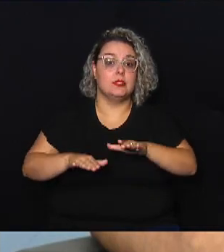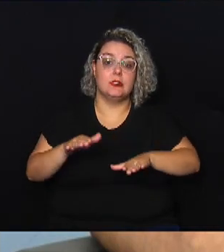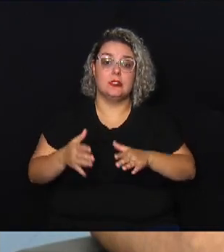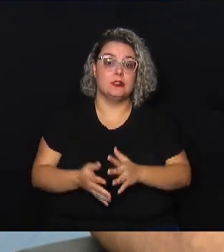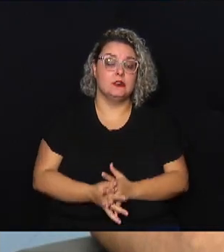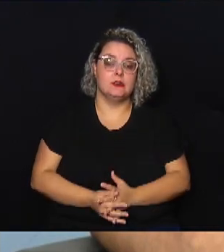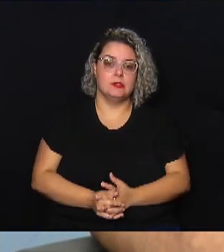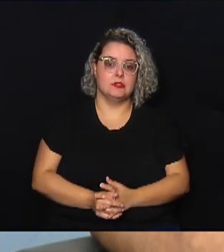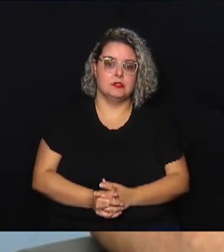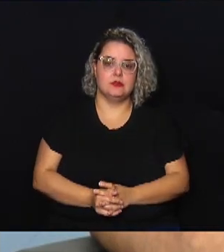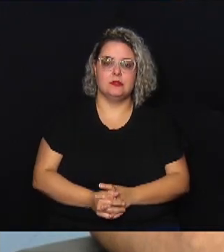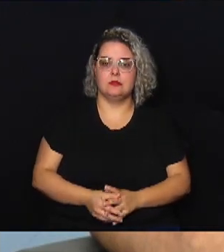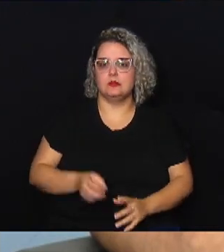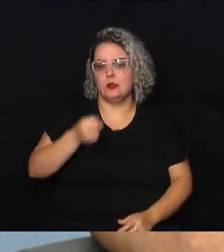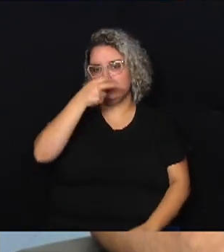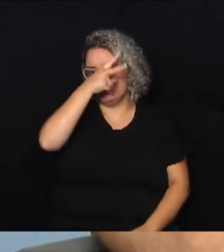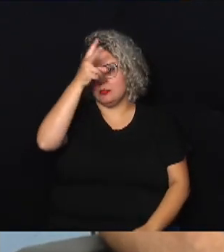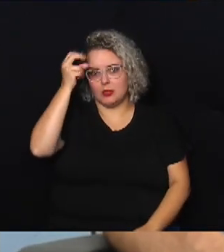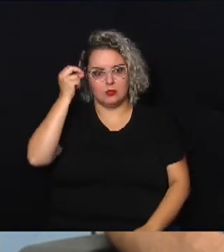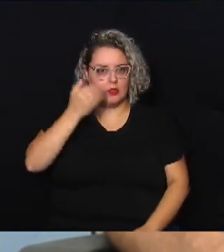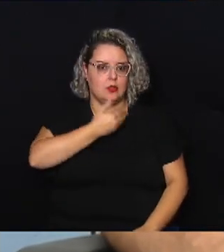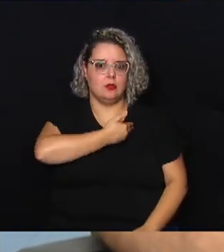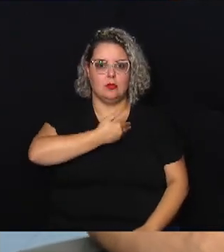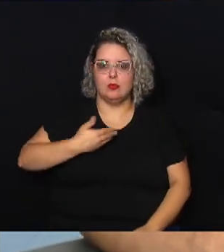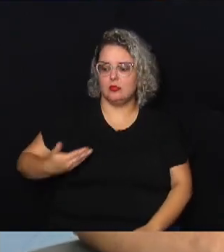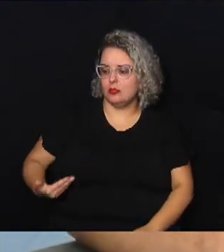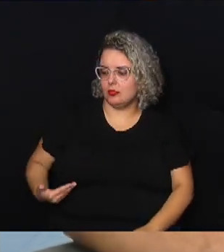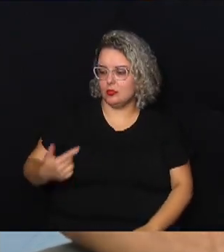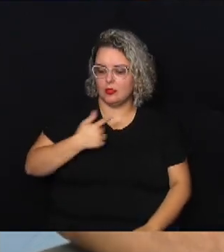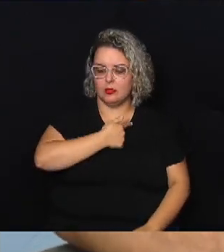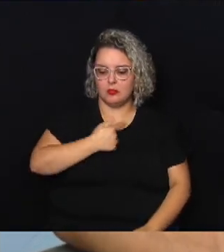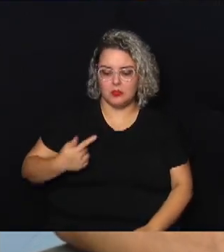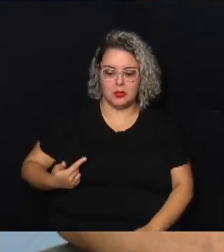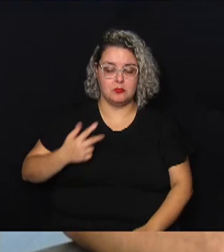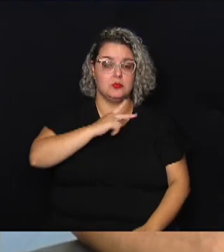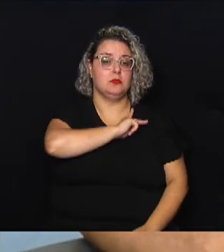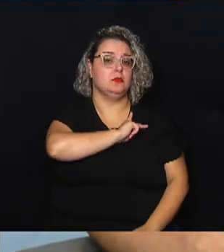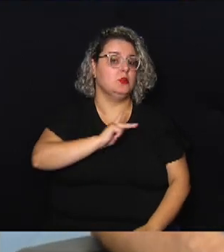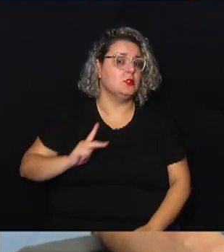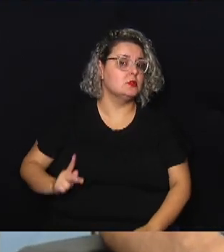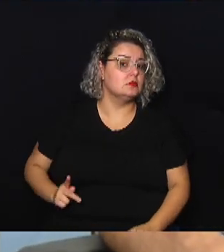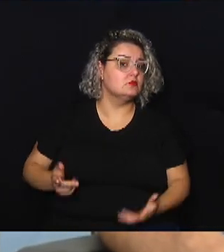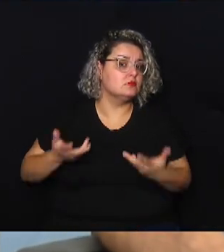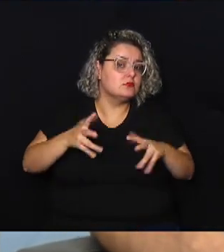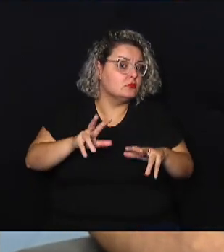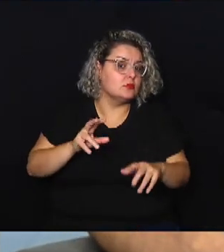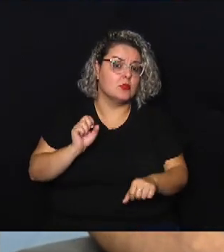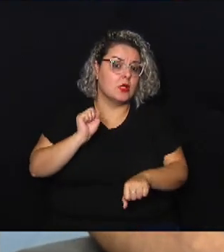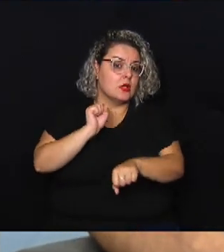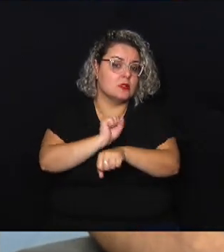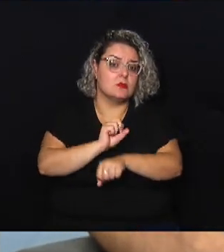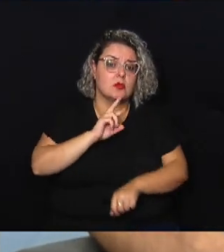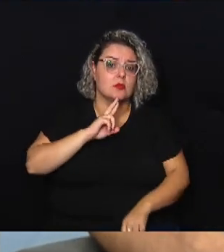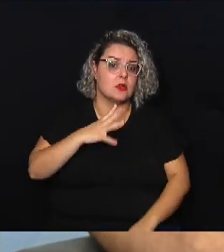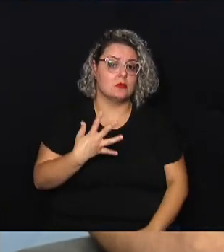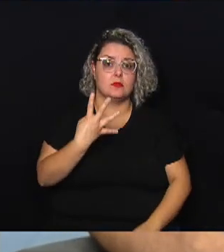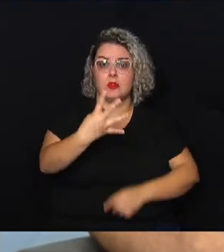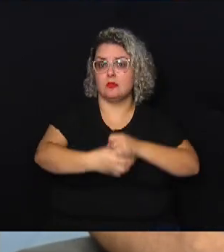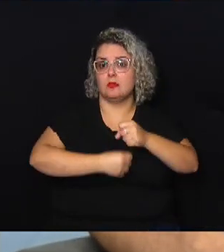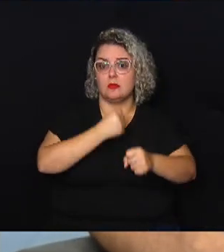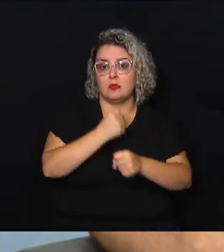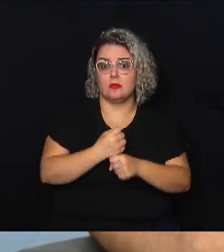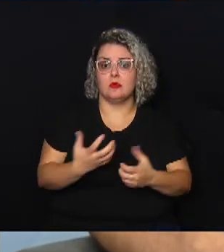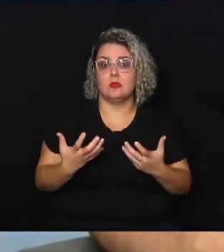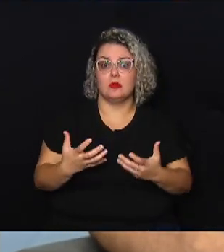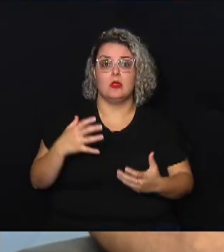prefeito, um governador ou até um presidente, ele às vezes não quer esperar o resultado em quatro anos. Ele quer o resultado